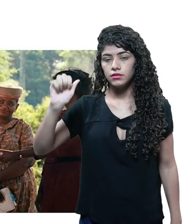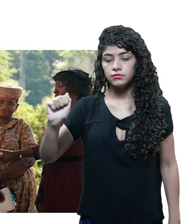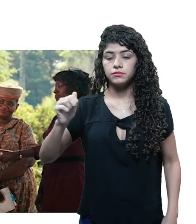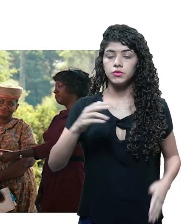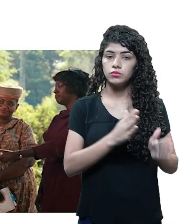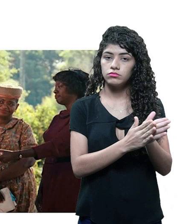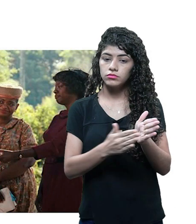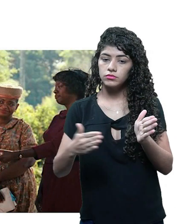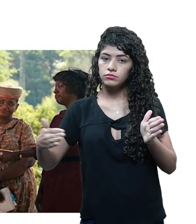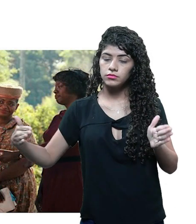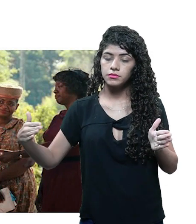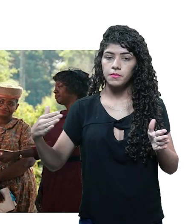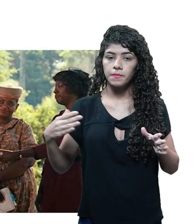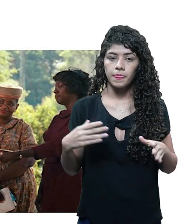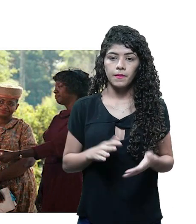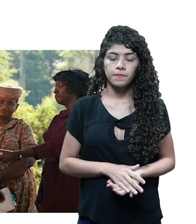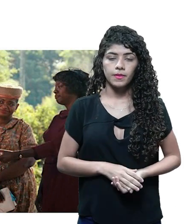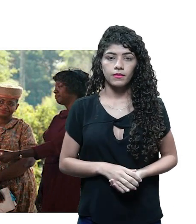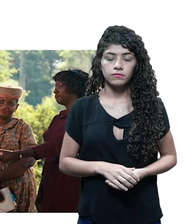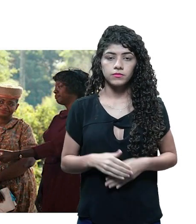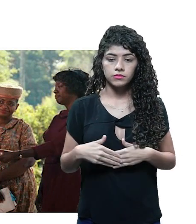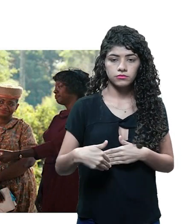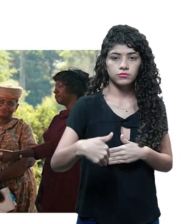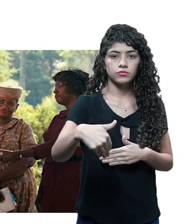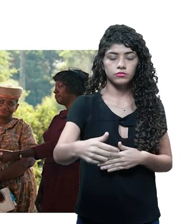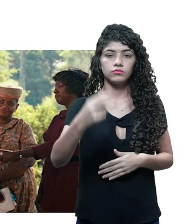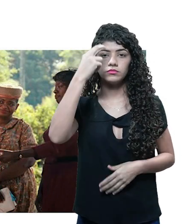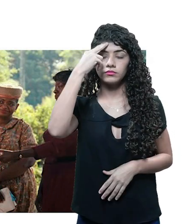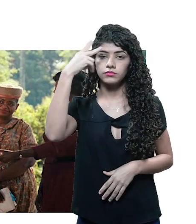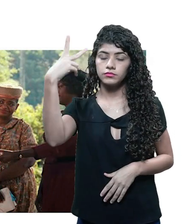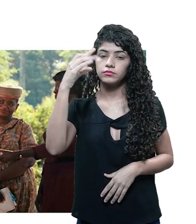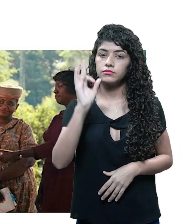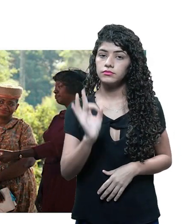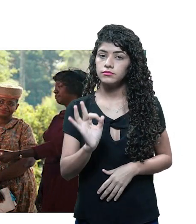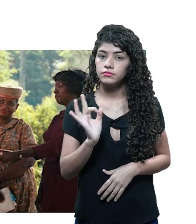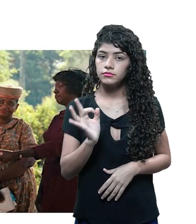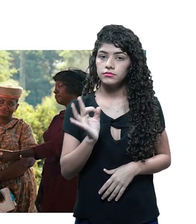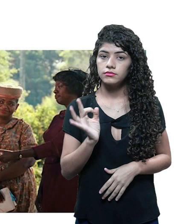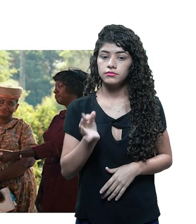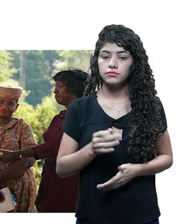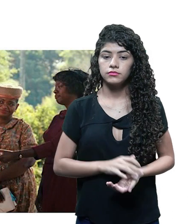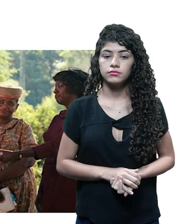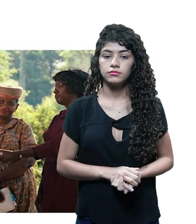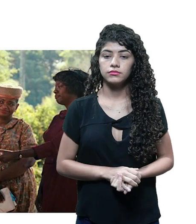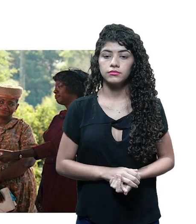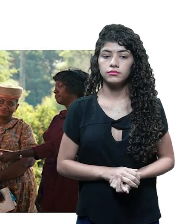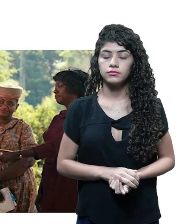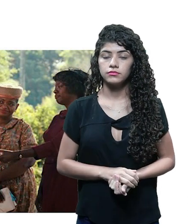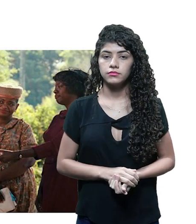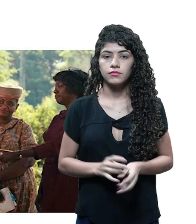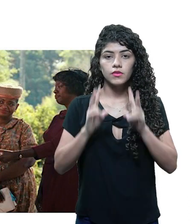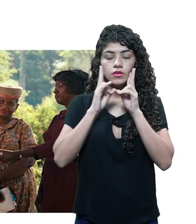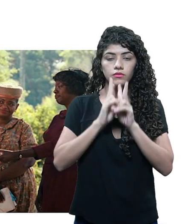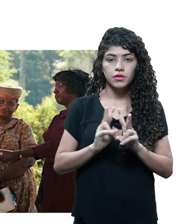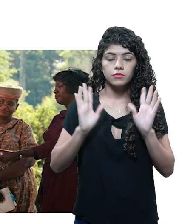roteiro, a cena move a história para frente, certo? Então, a escaleta,